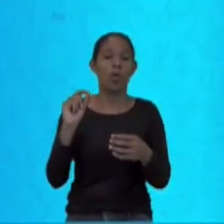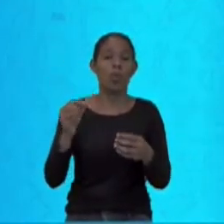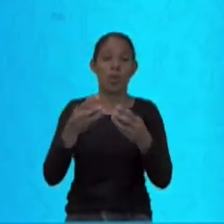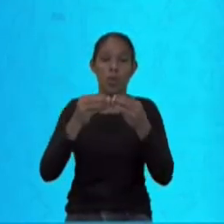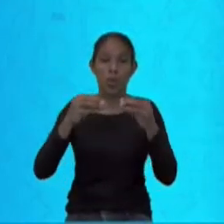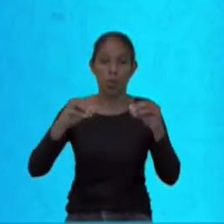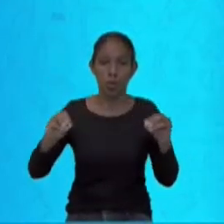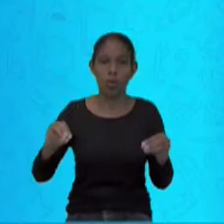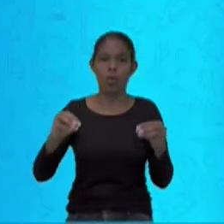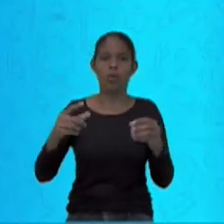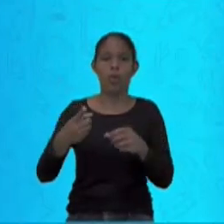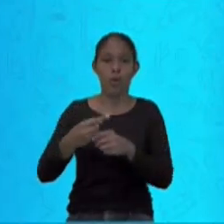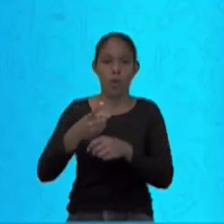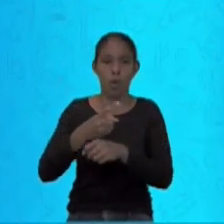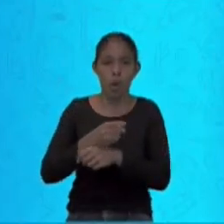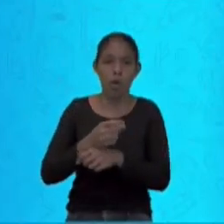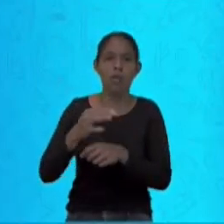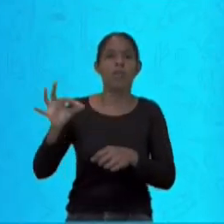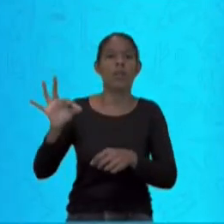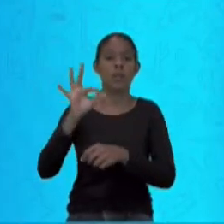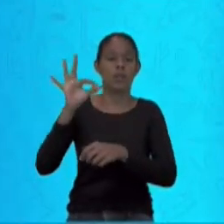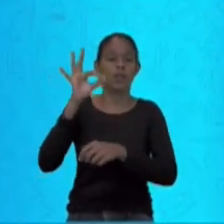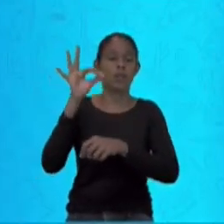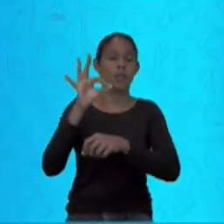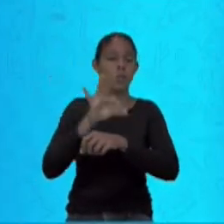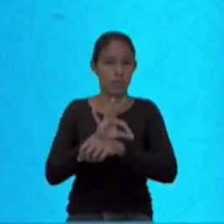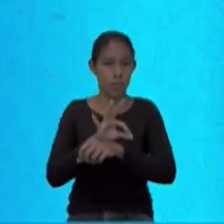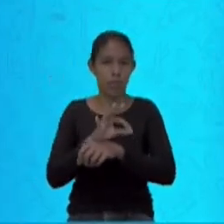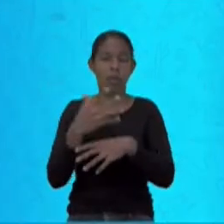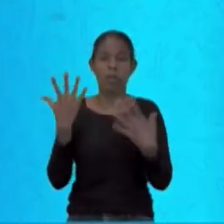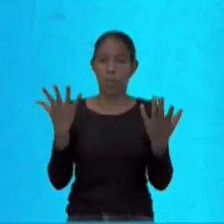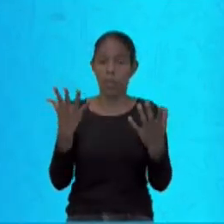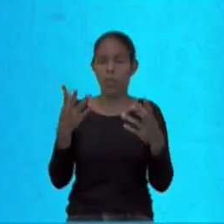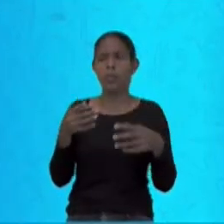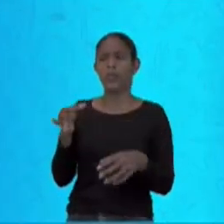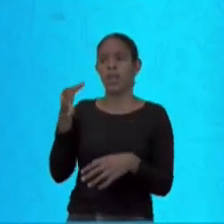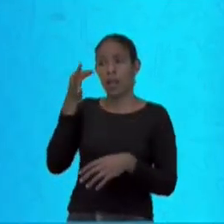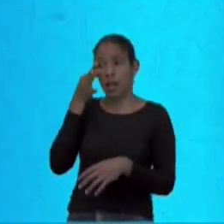Atenção especial para esse período de 400 dias.